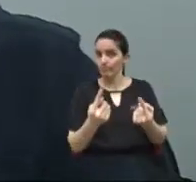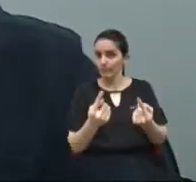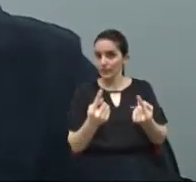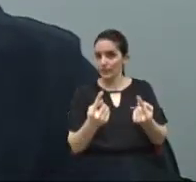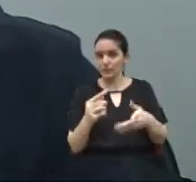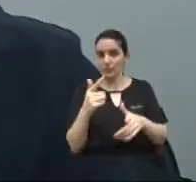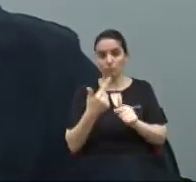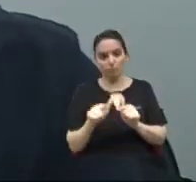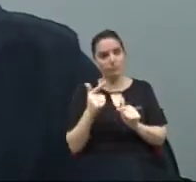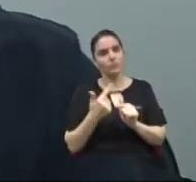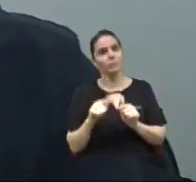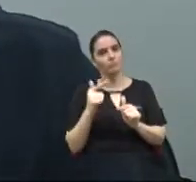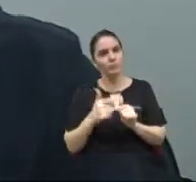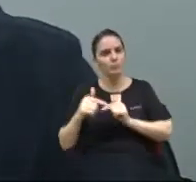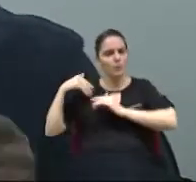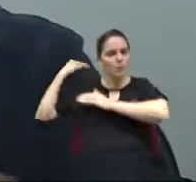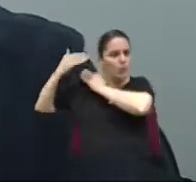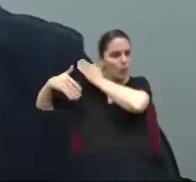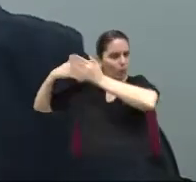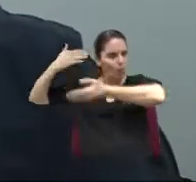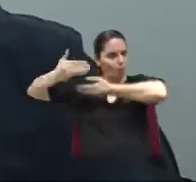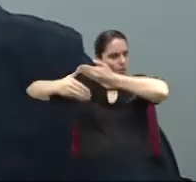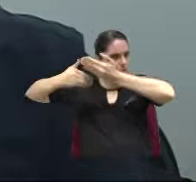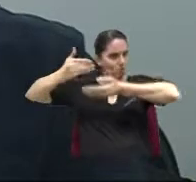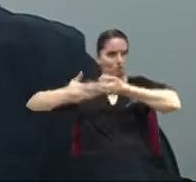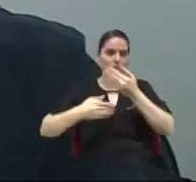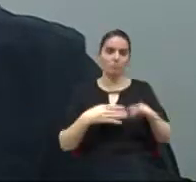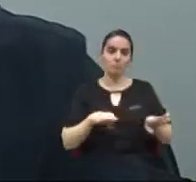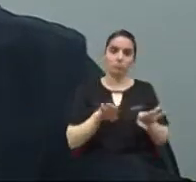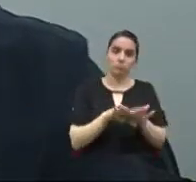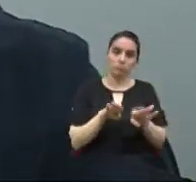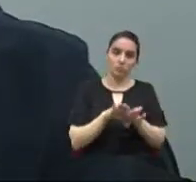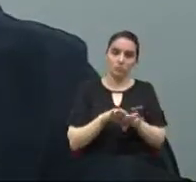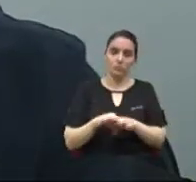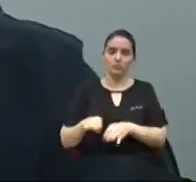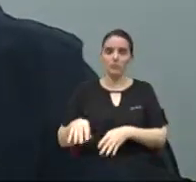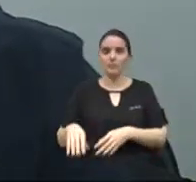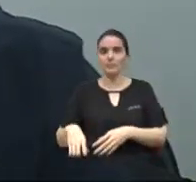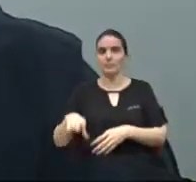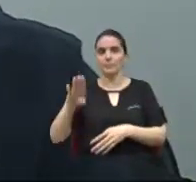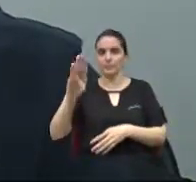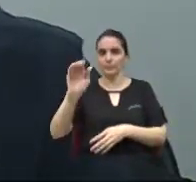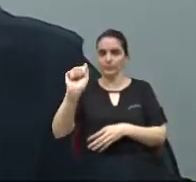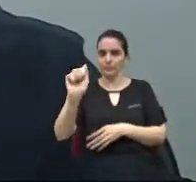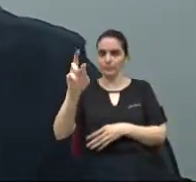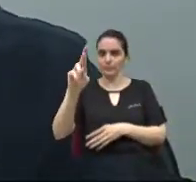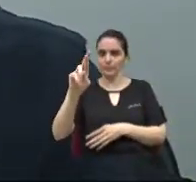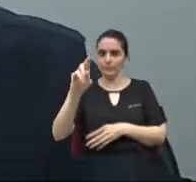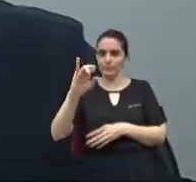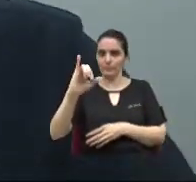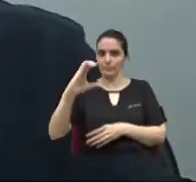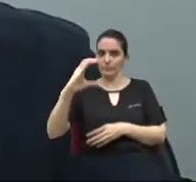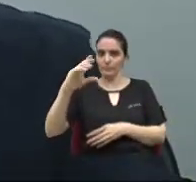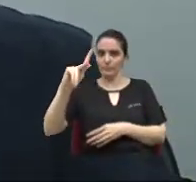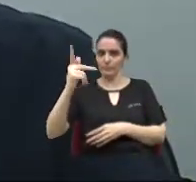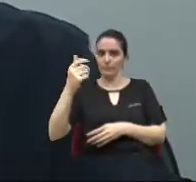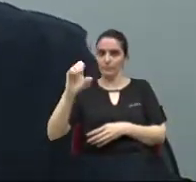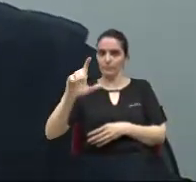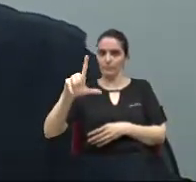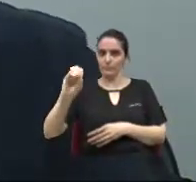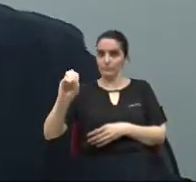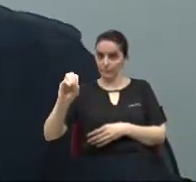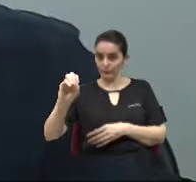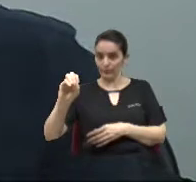arrasta, inclusive, o doutor Barriquello já se comprometeu também a